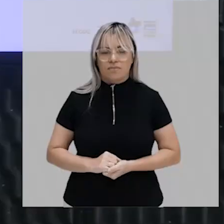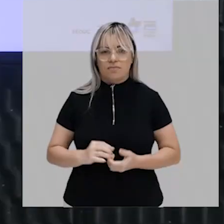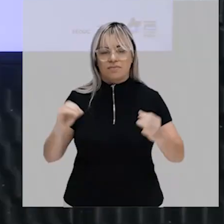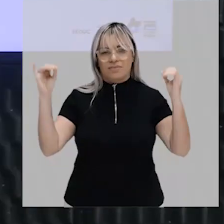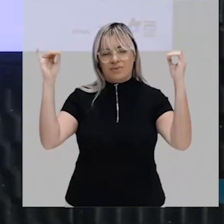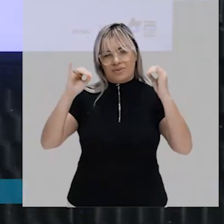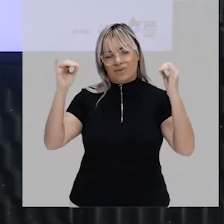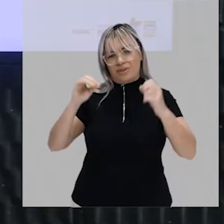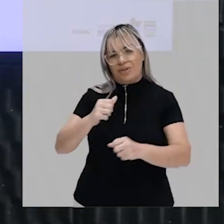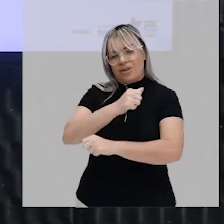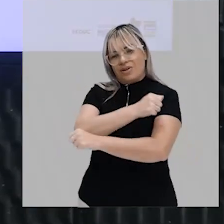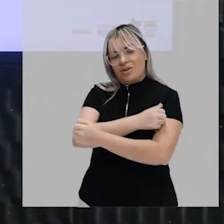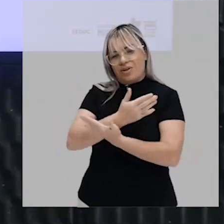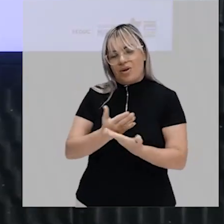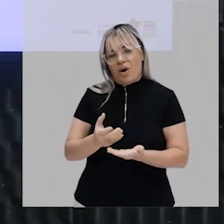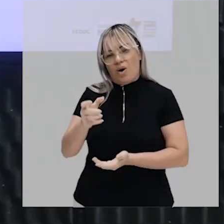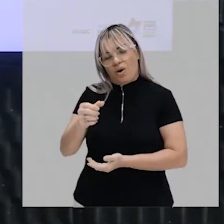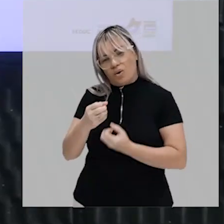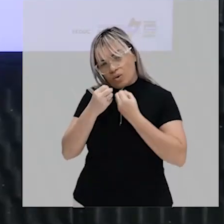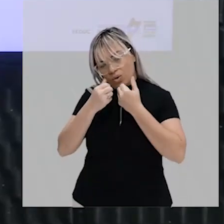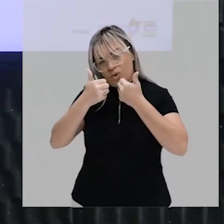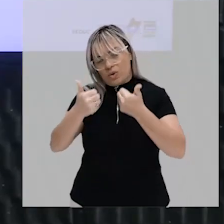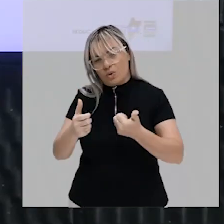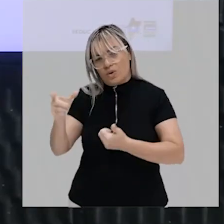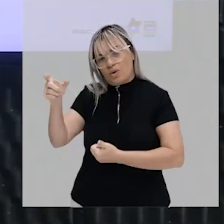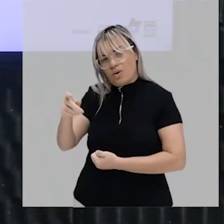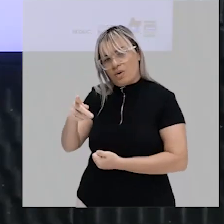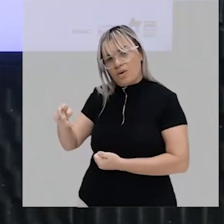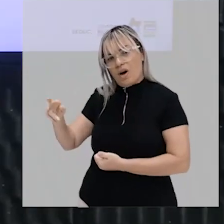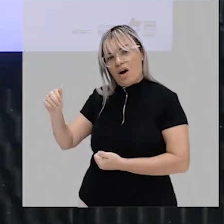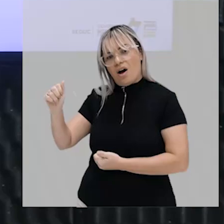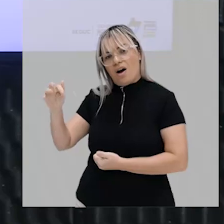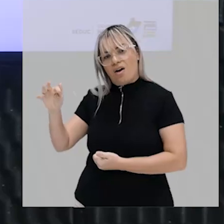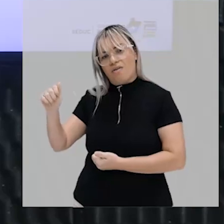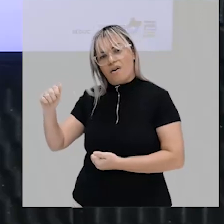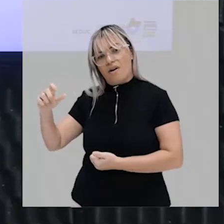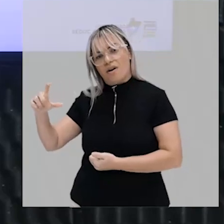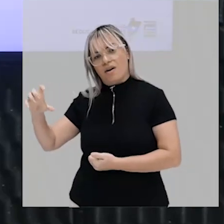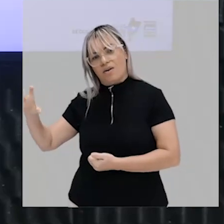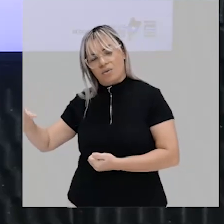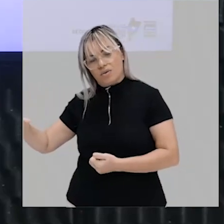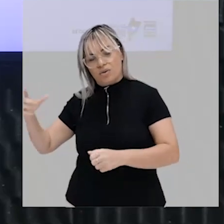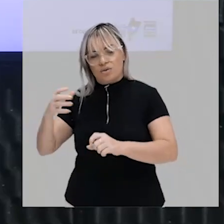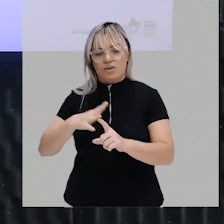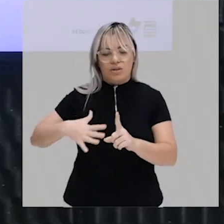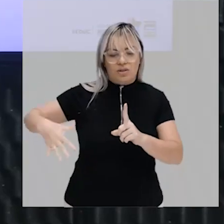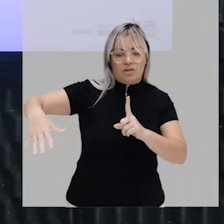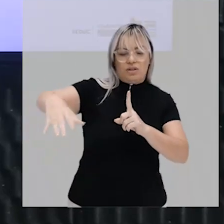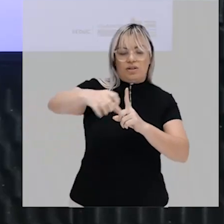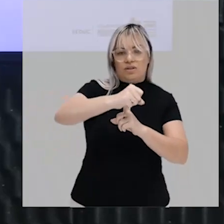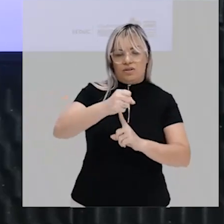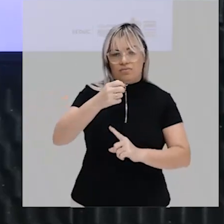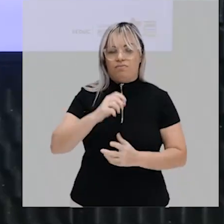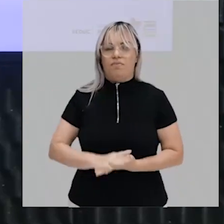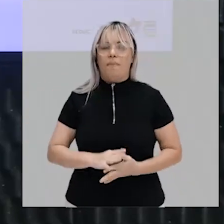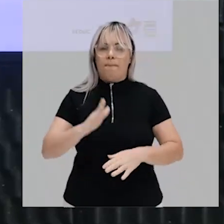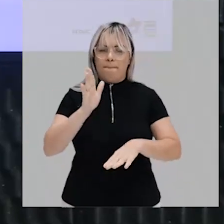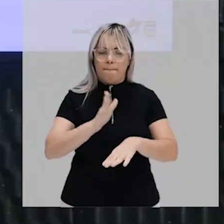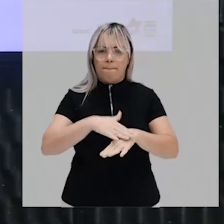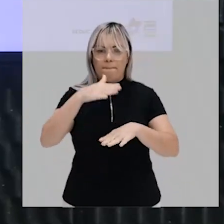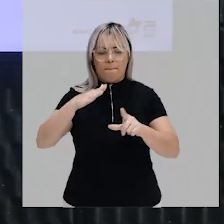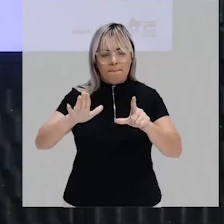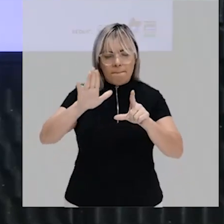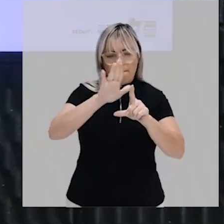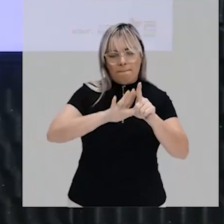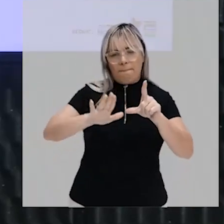Fala galera, tudo bem? Professor Rafael Carlos de Sociologia da Plataforma Gonçalves Dias aqui com vocês mais uma vez e